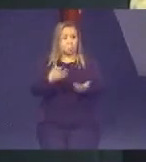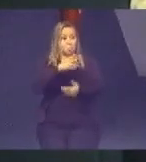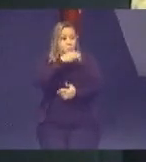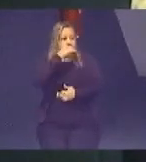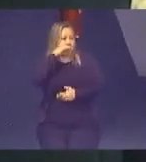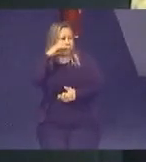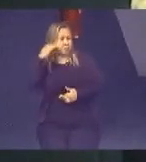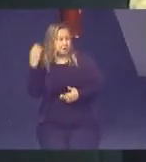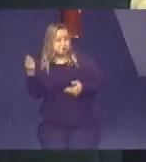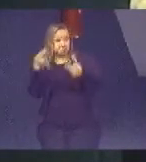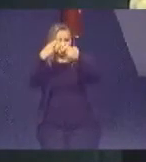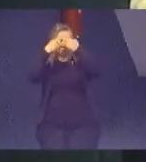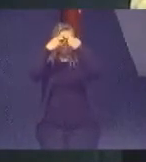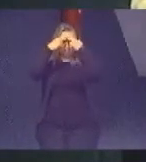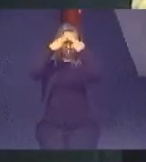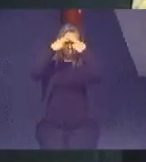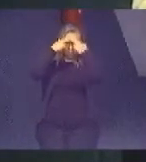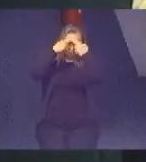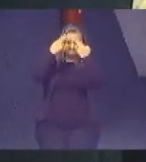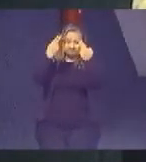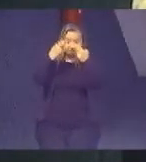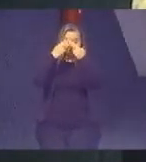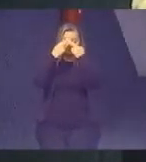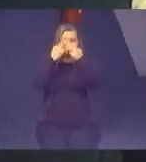cheia de traumas e cheia de marcas.